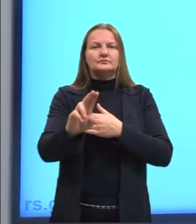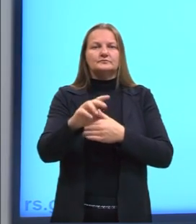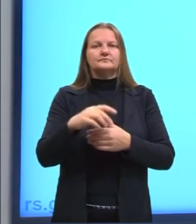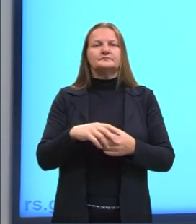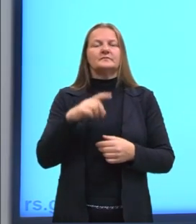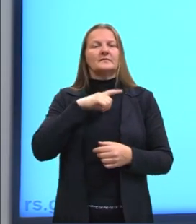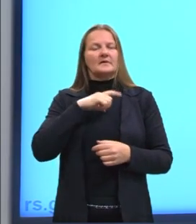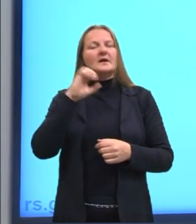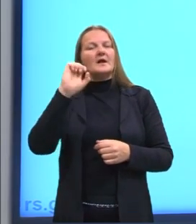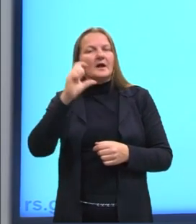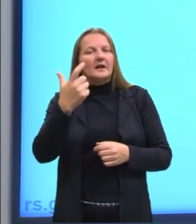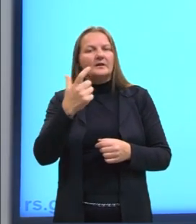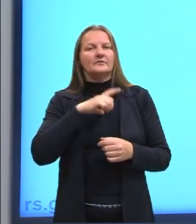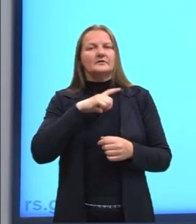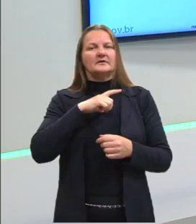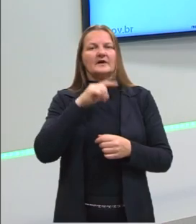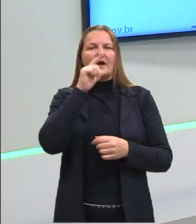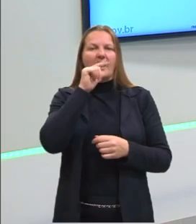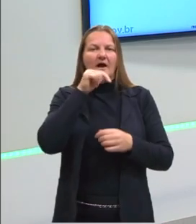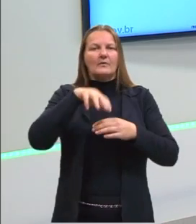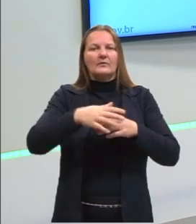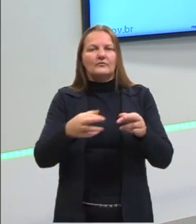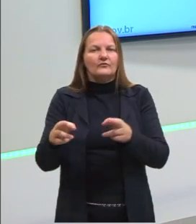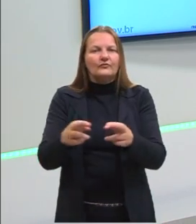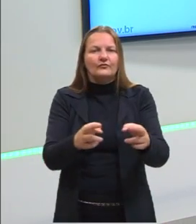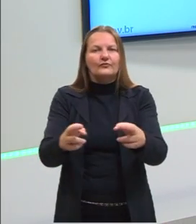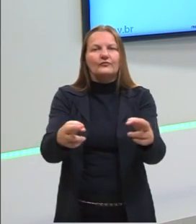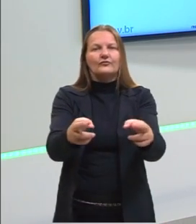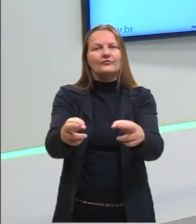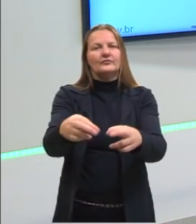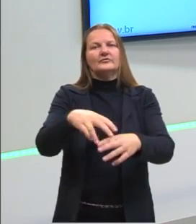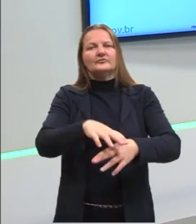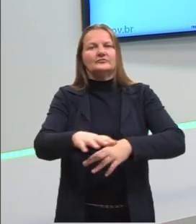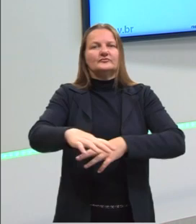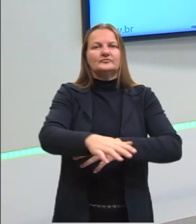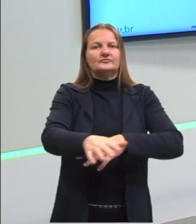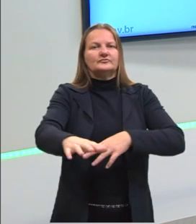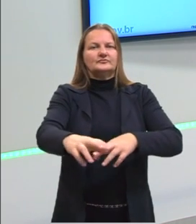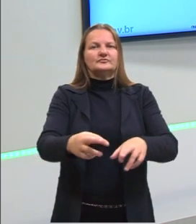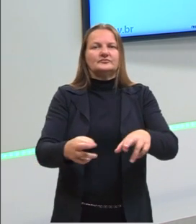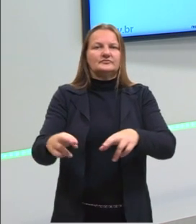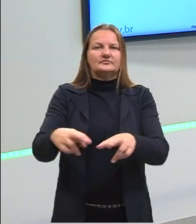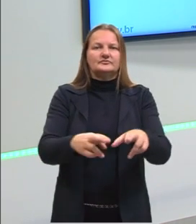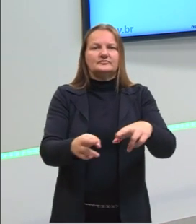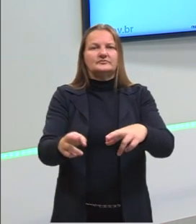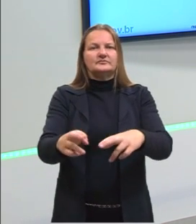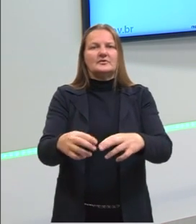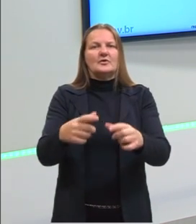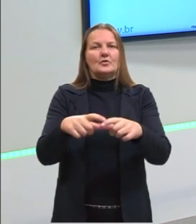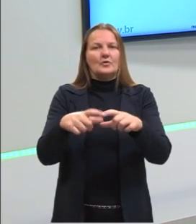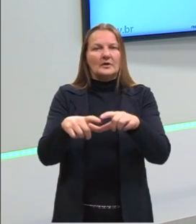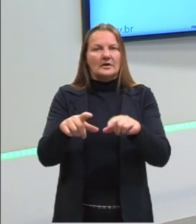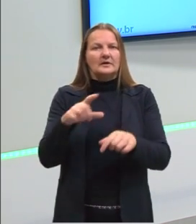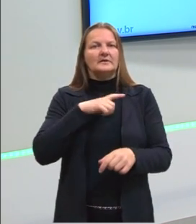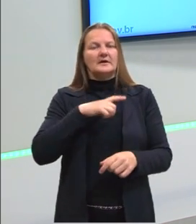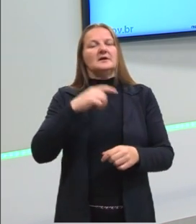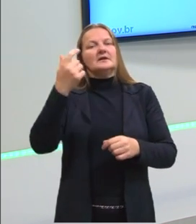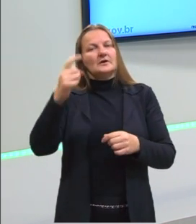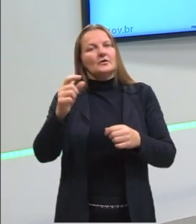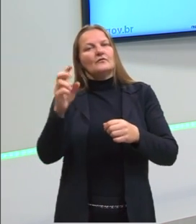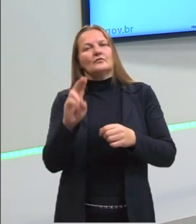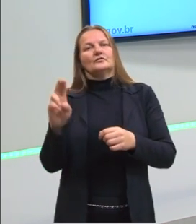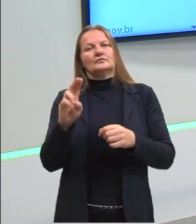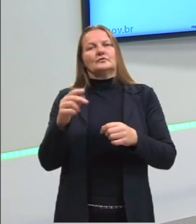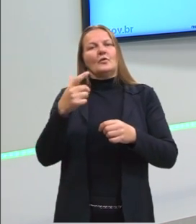Claro que, né, gente, essa água, ela pode correr, dependendo, como for o rio, correr até um certo local que haja outra